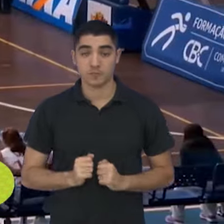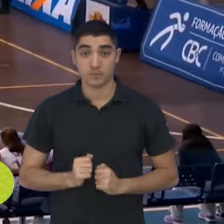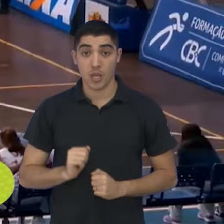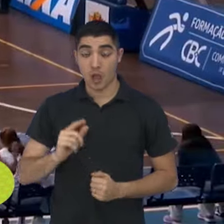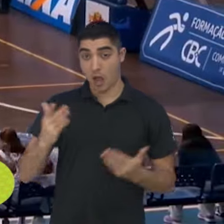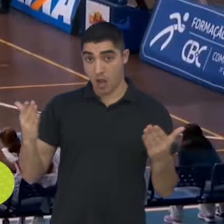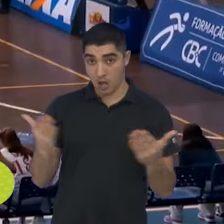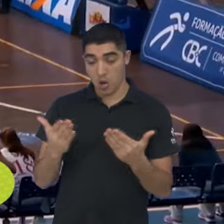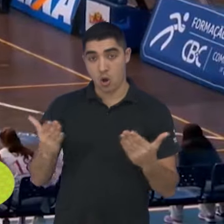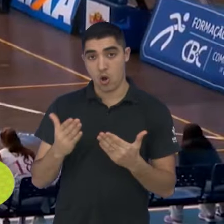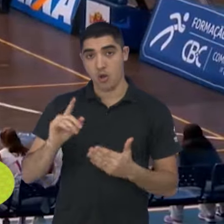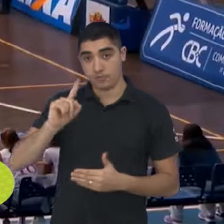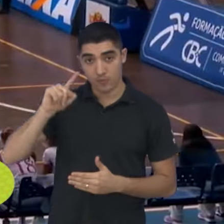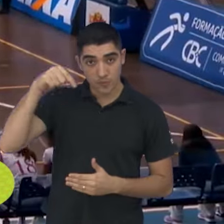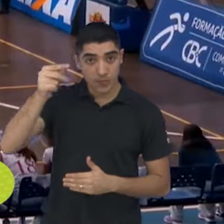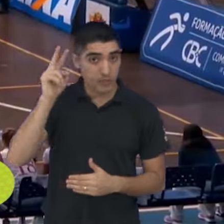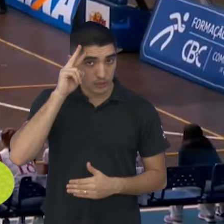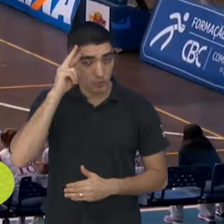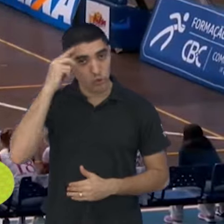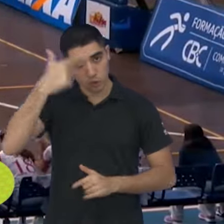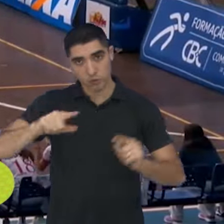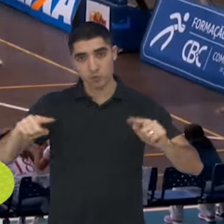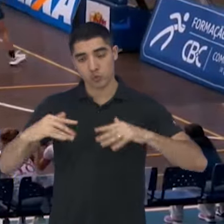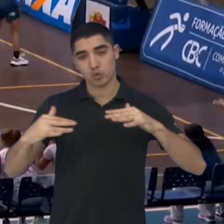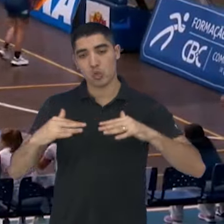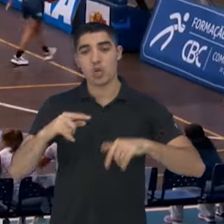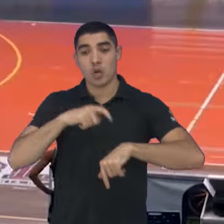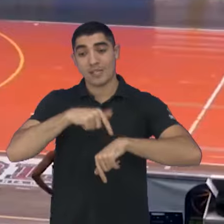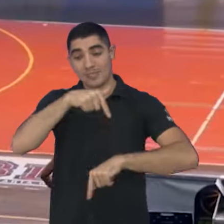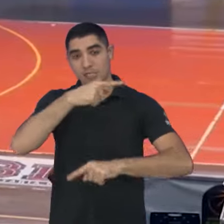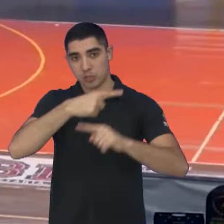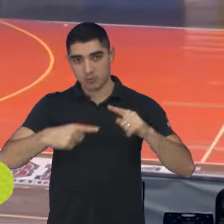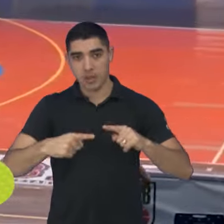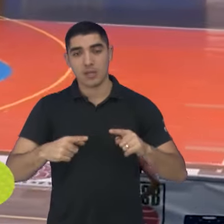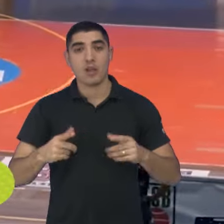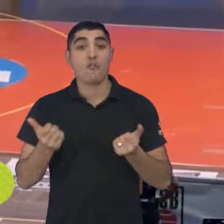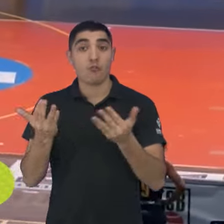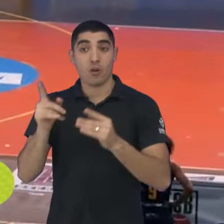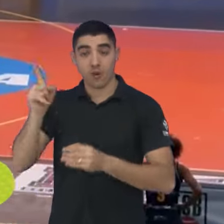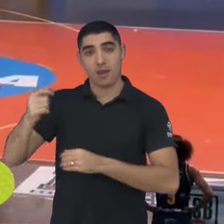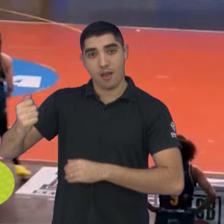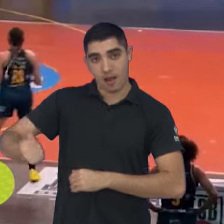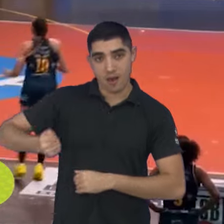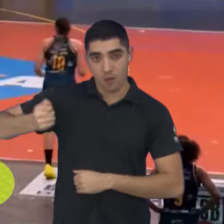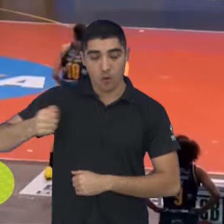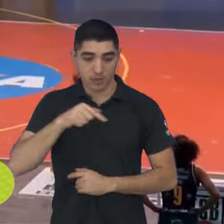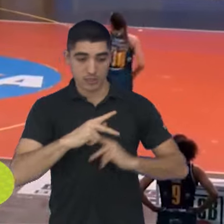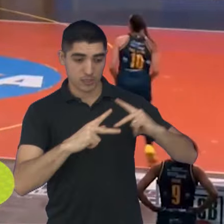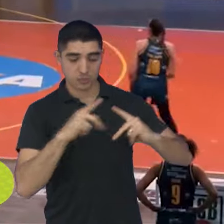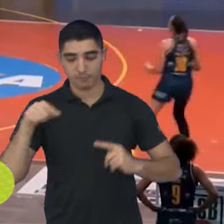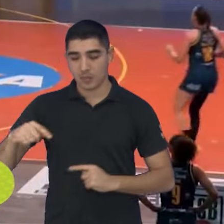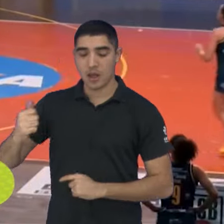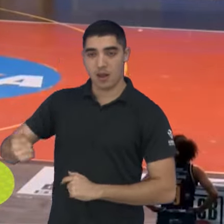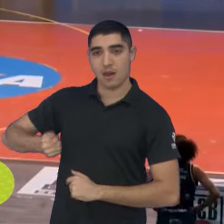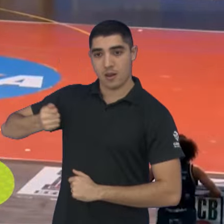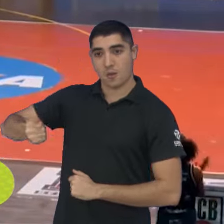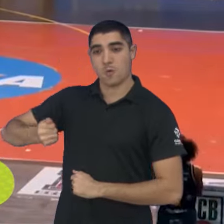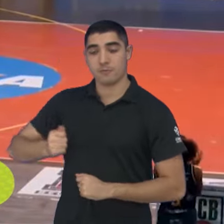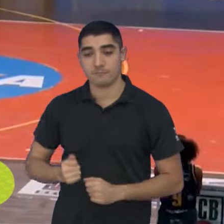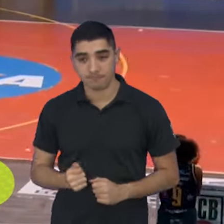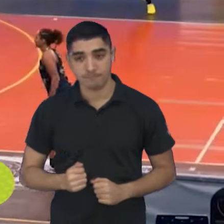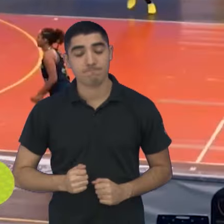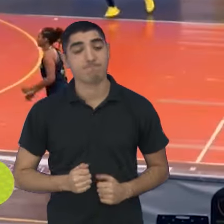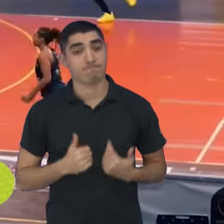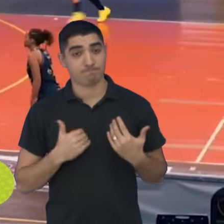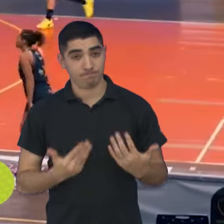pela Liga, já na próxima segunda-feira, 7h30 da noite, lá em Araraquara, contra o Sesi, outro adversário complicado, Brunão. É, se a sequência